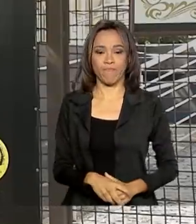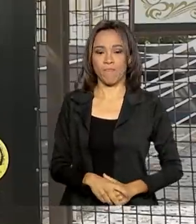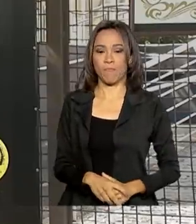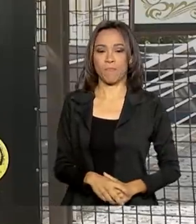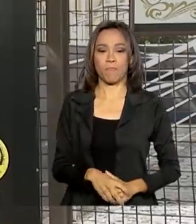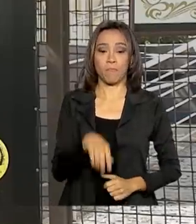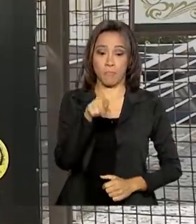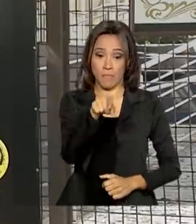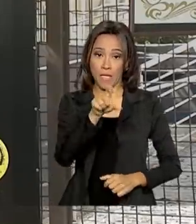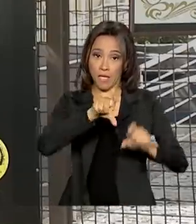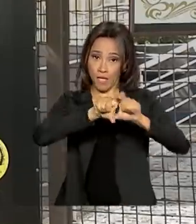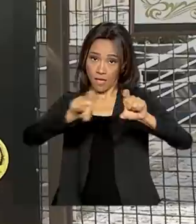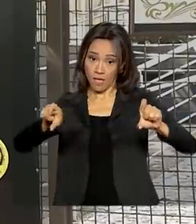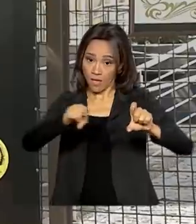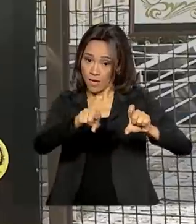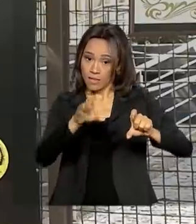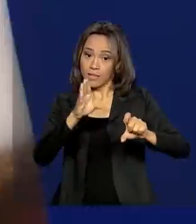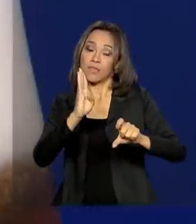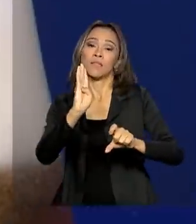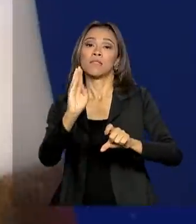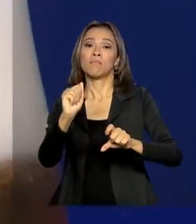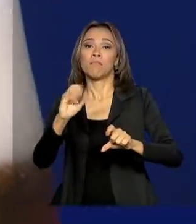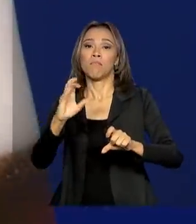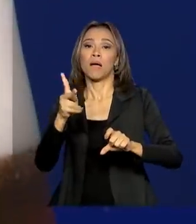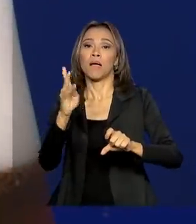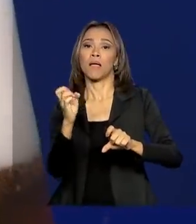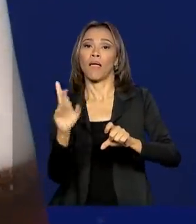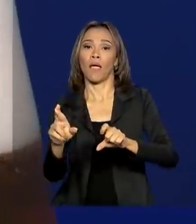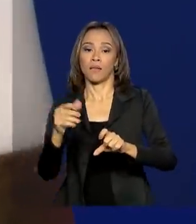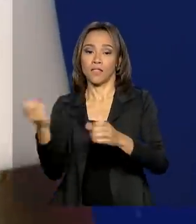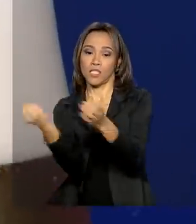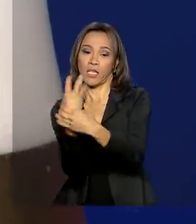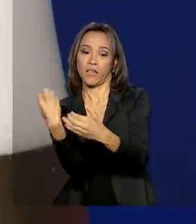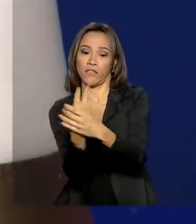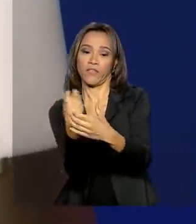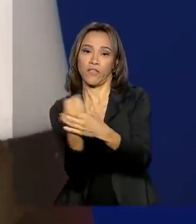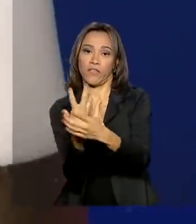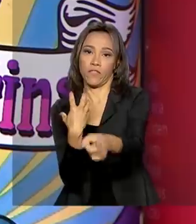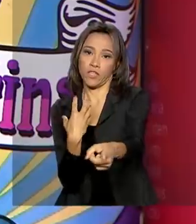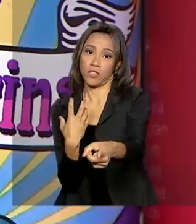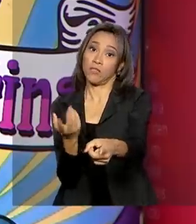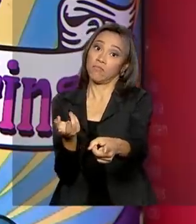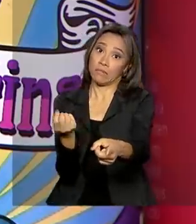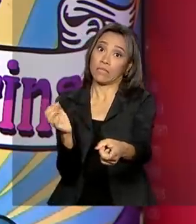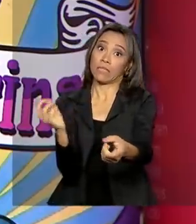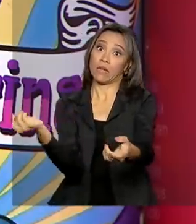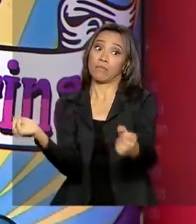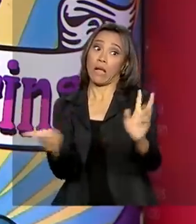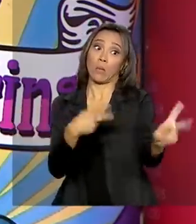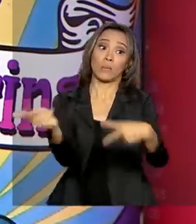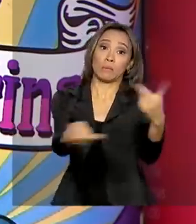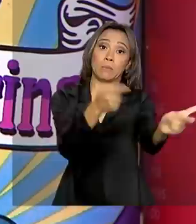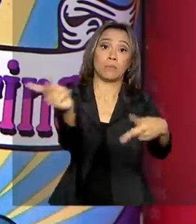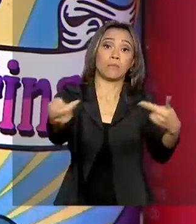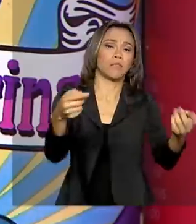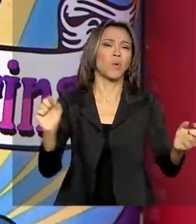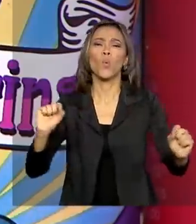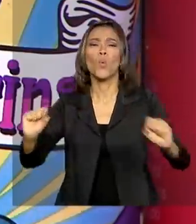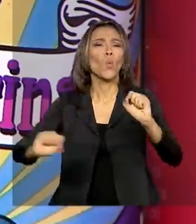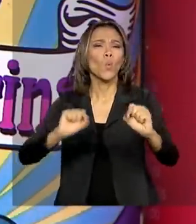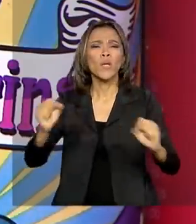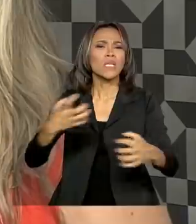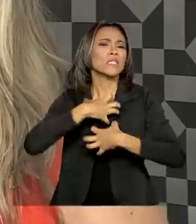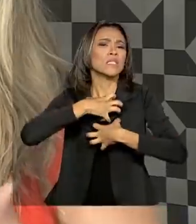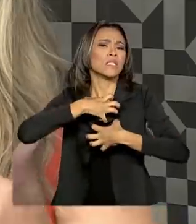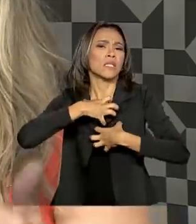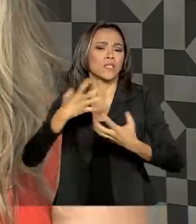Como são pelo menos três lotes da bebida contaminados, novos casos não estão descartados. Agora, quais são os sintomas da